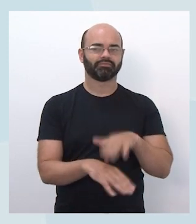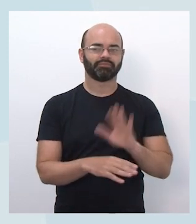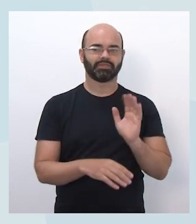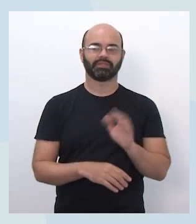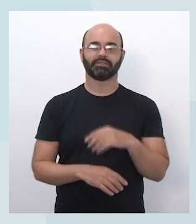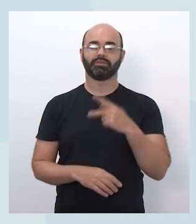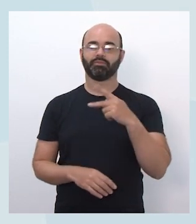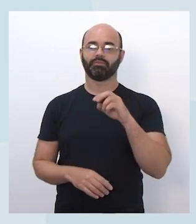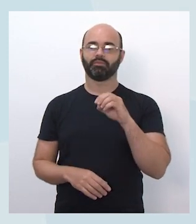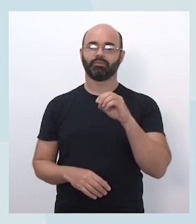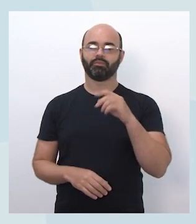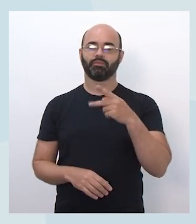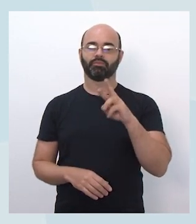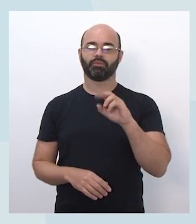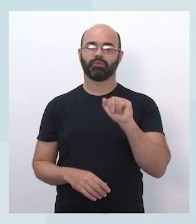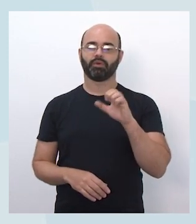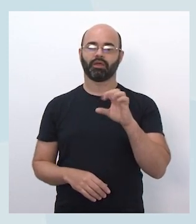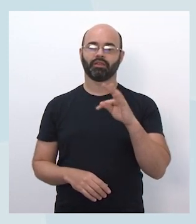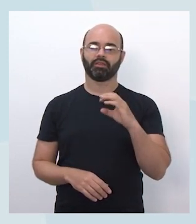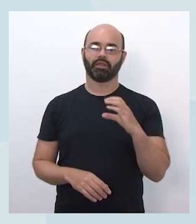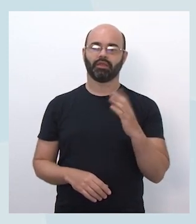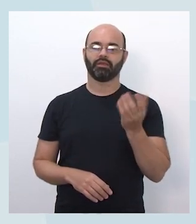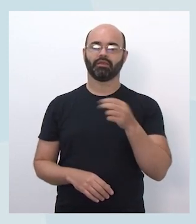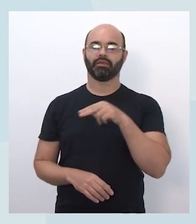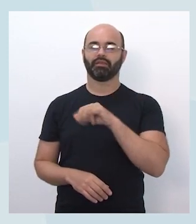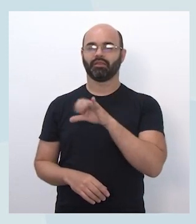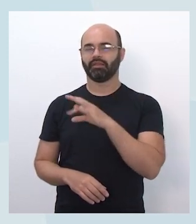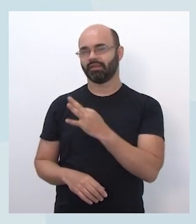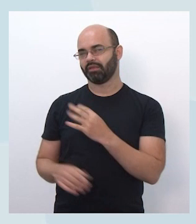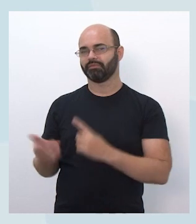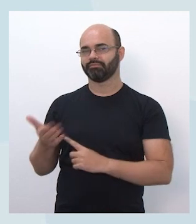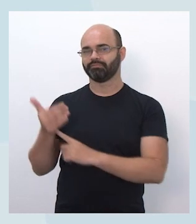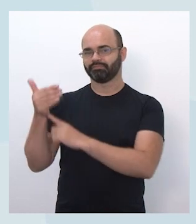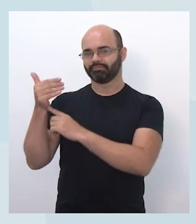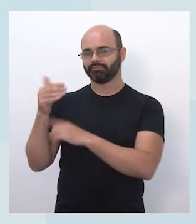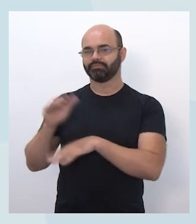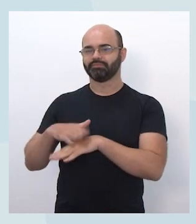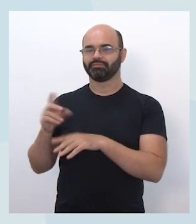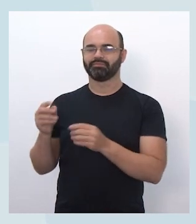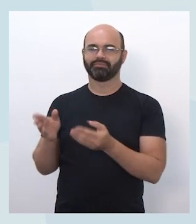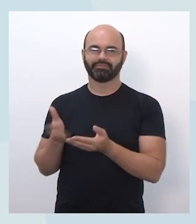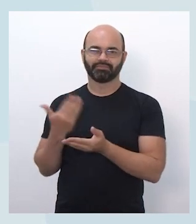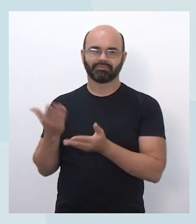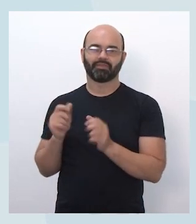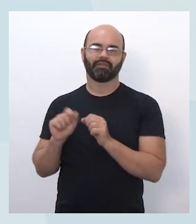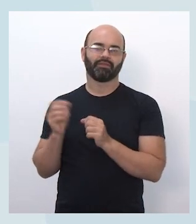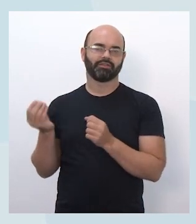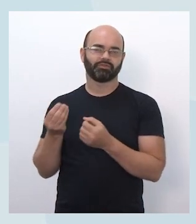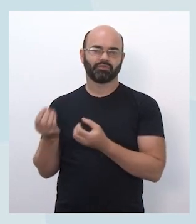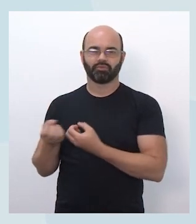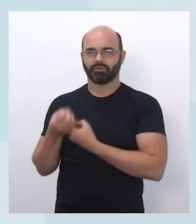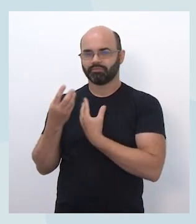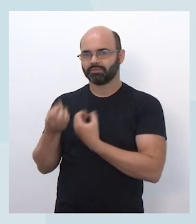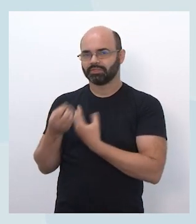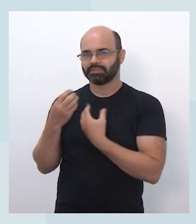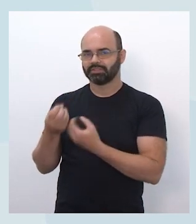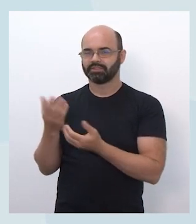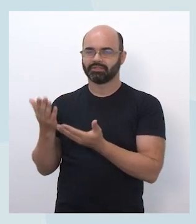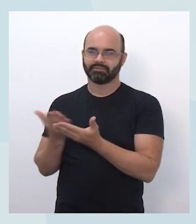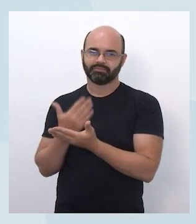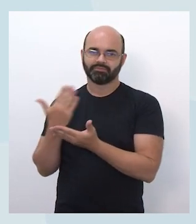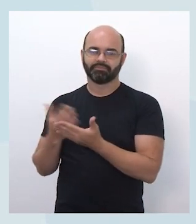estão mais por dentro dessa parte tecnológica, eles vão receber o manual de como fazer a identificação do